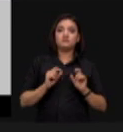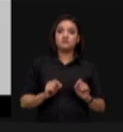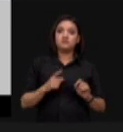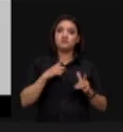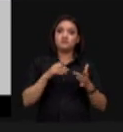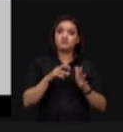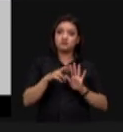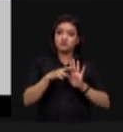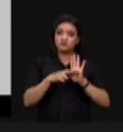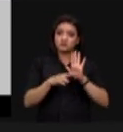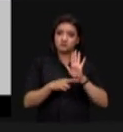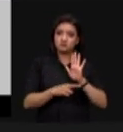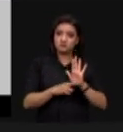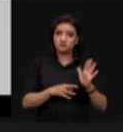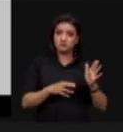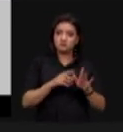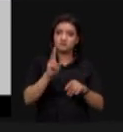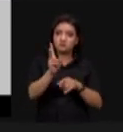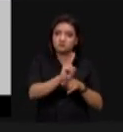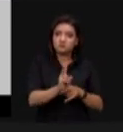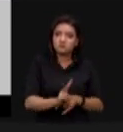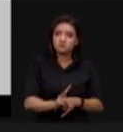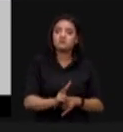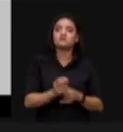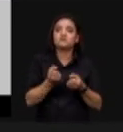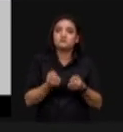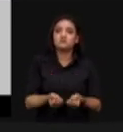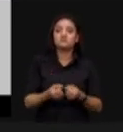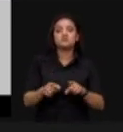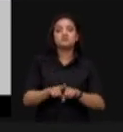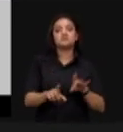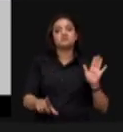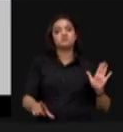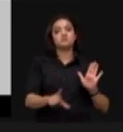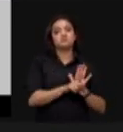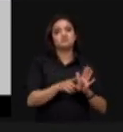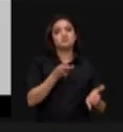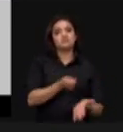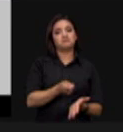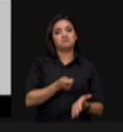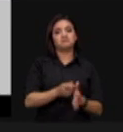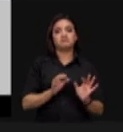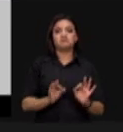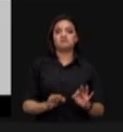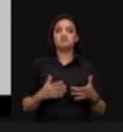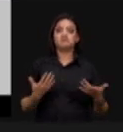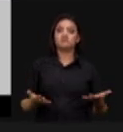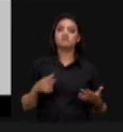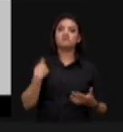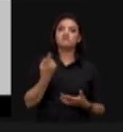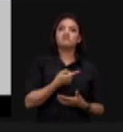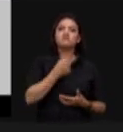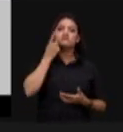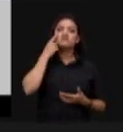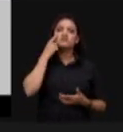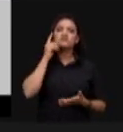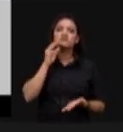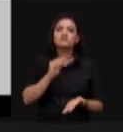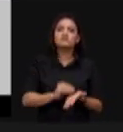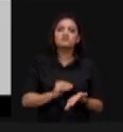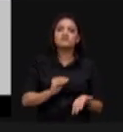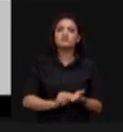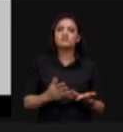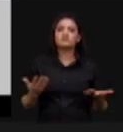regulamentação e fiscalização muito forte uma legislação muito rígida ora pois então o que nós estamos vendo faltar